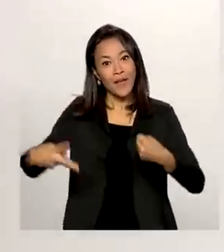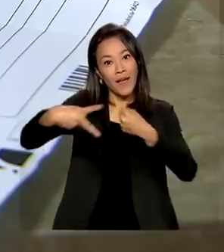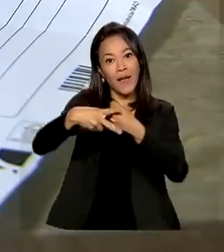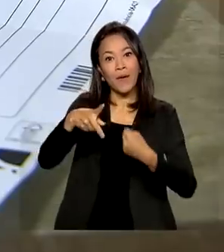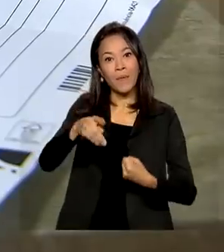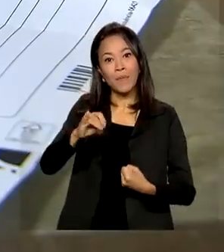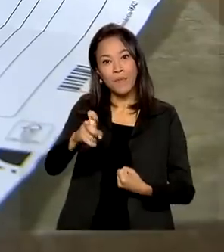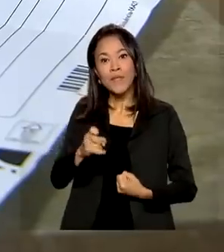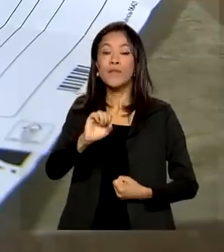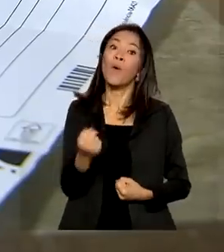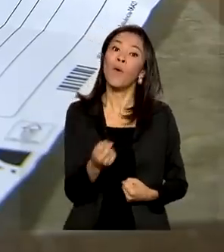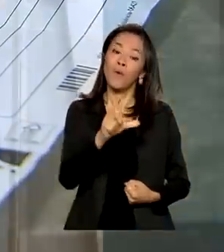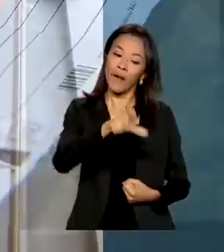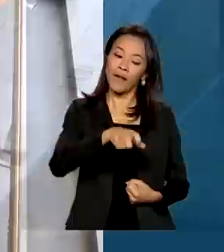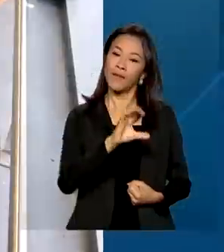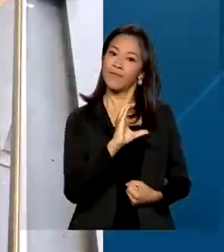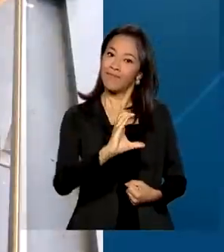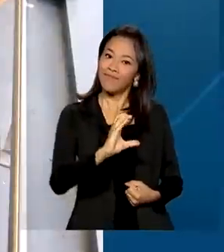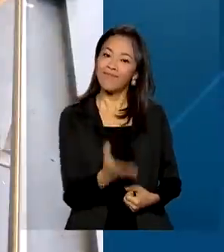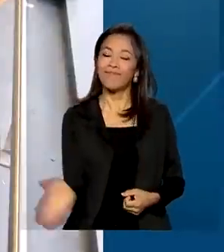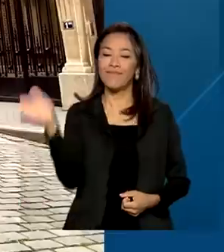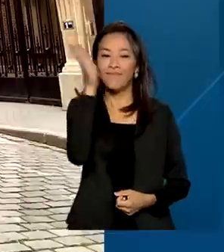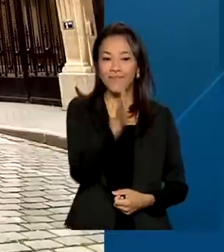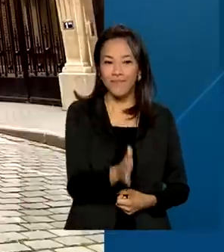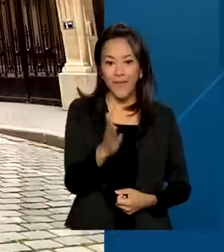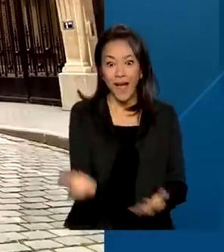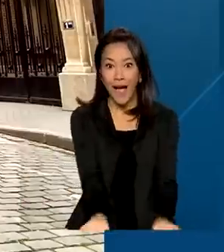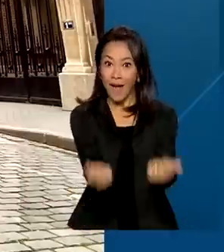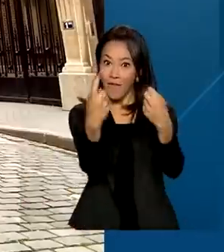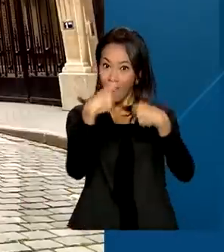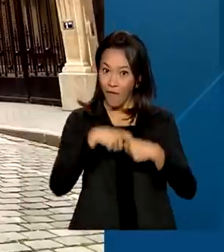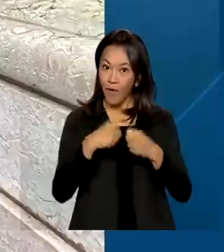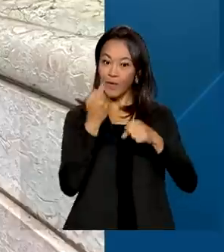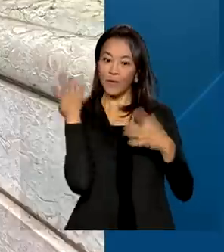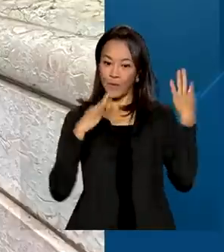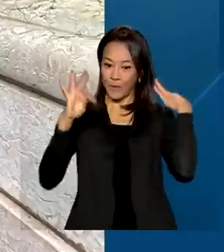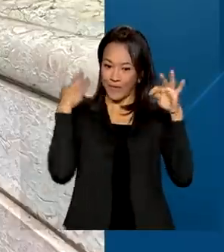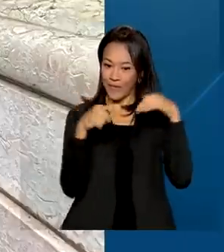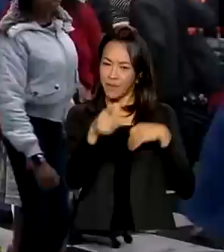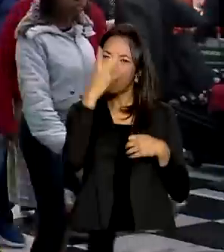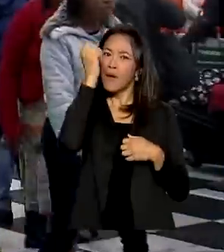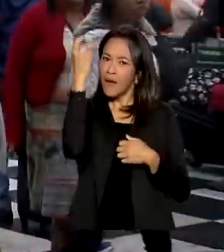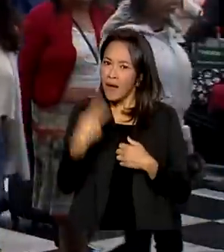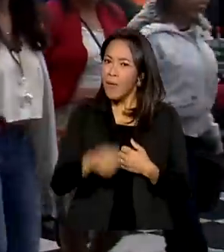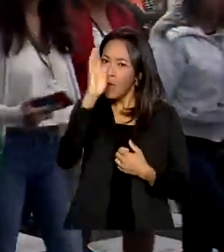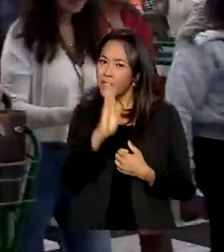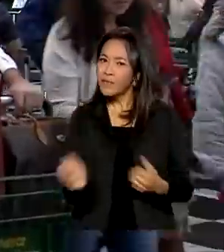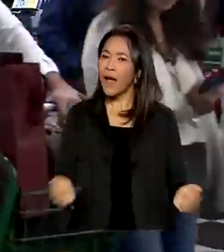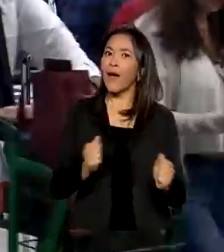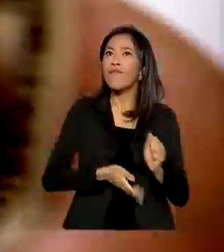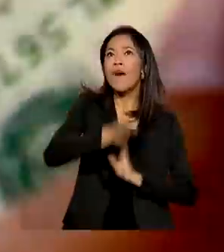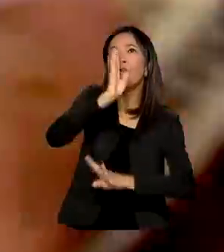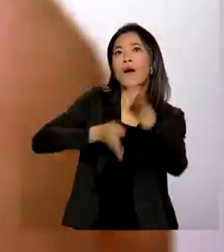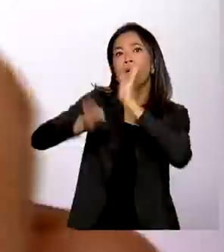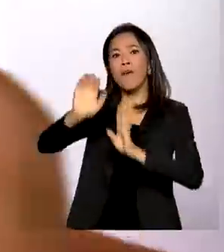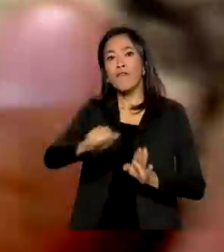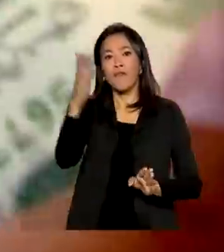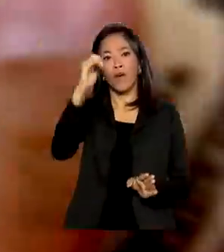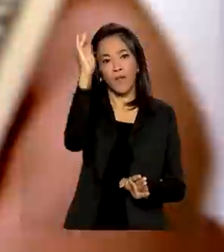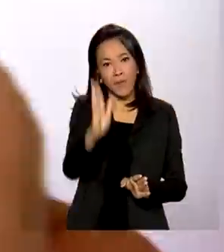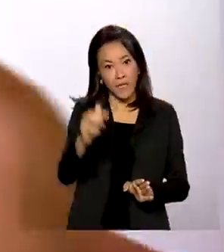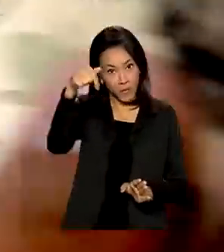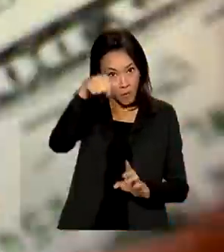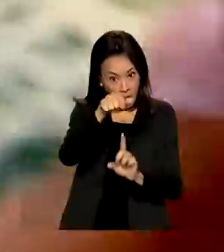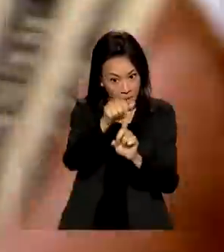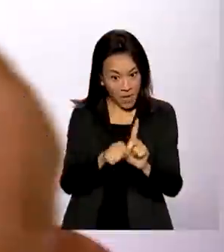de crédito. Retomada do turismo. Brasileiros estão voltando a viajar para fora do Brasil. Em fevereiro